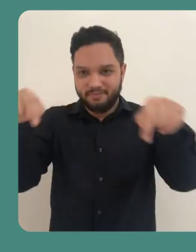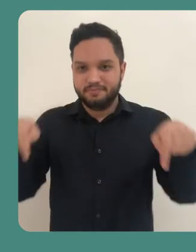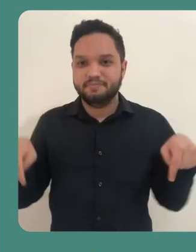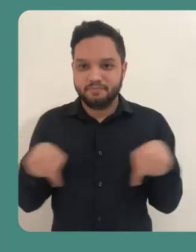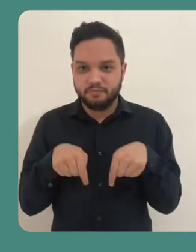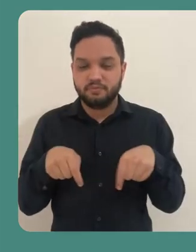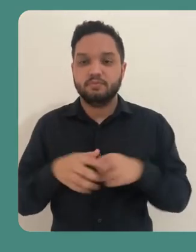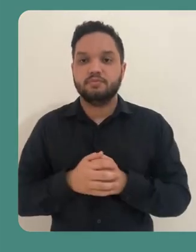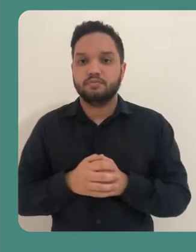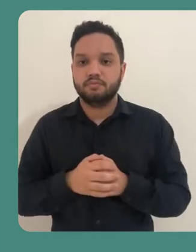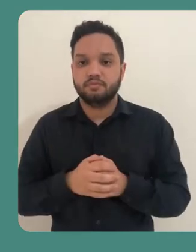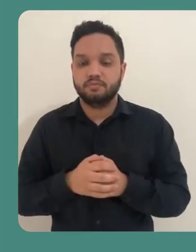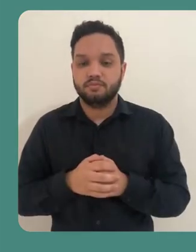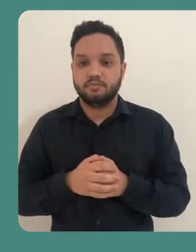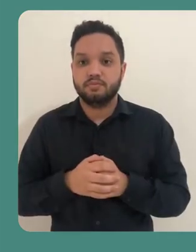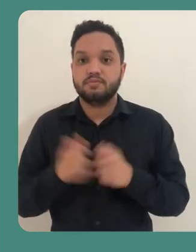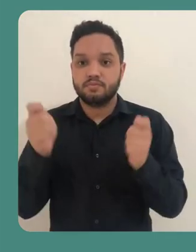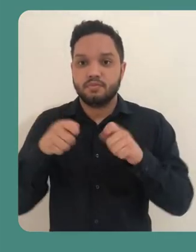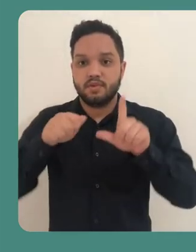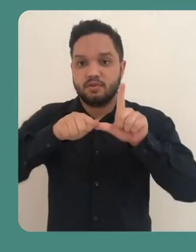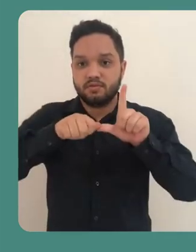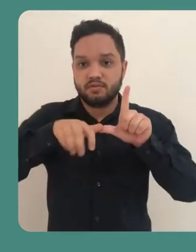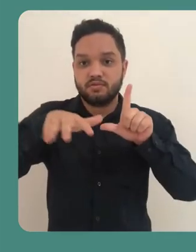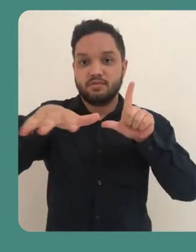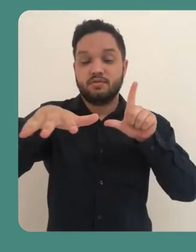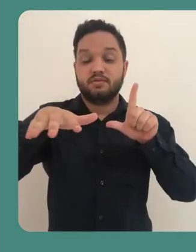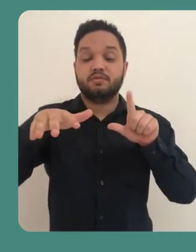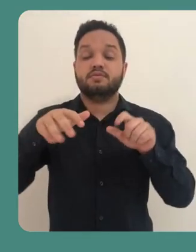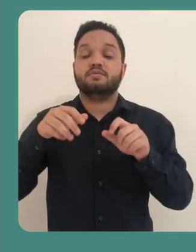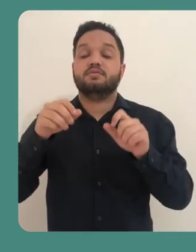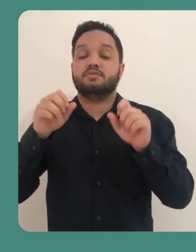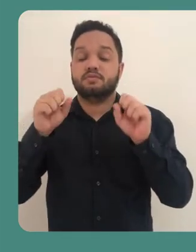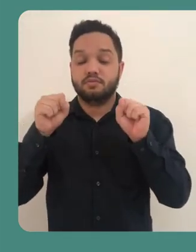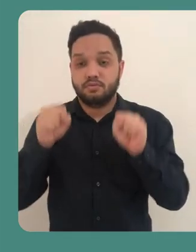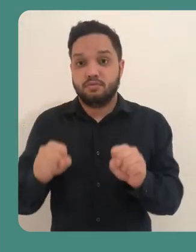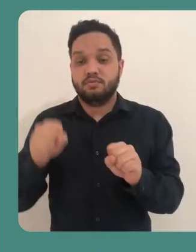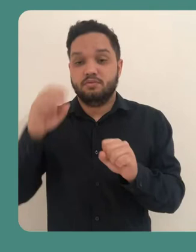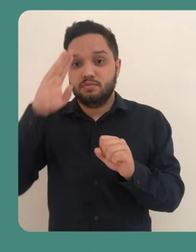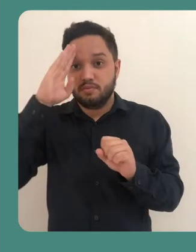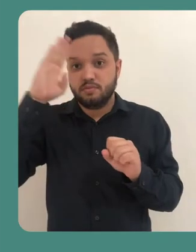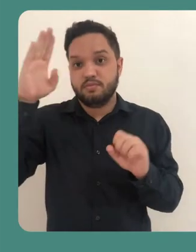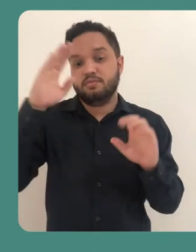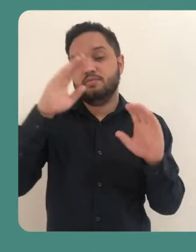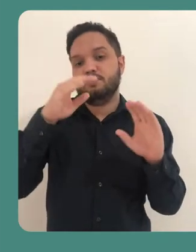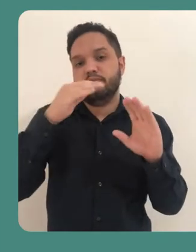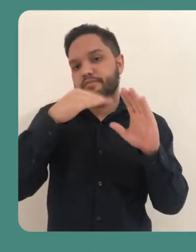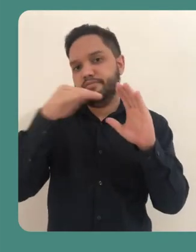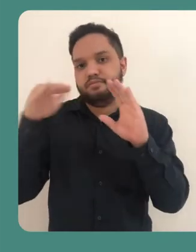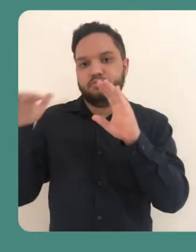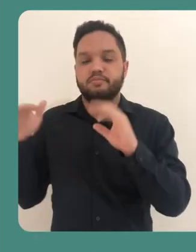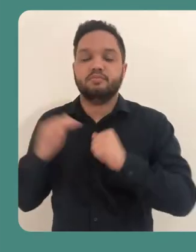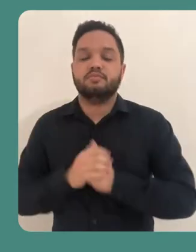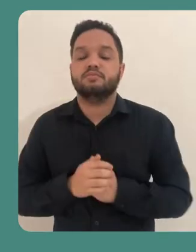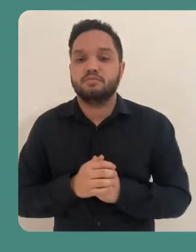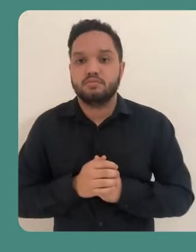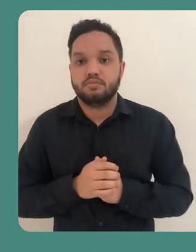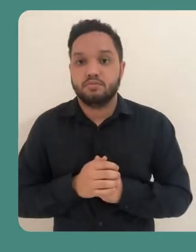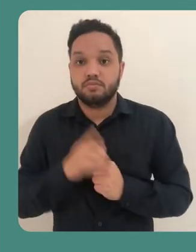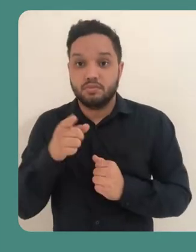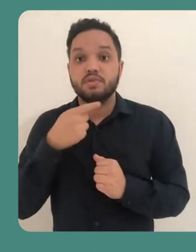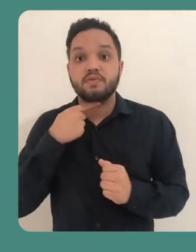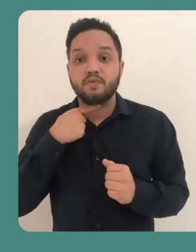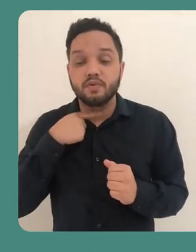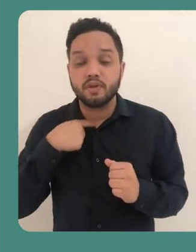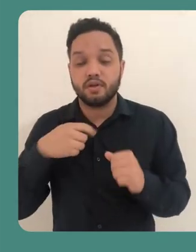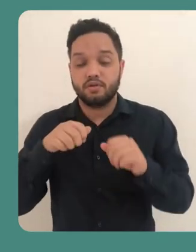sala e com possibilidade de compartilhamento desses links por alguns dos principais e-mails do mercado. Então, se